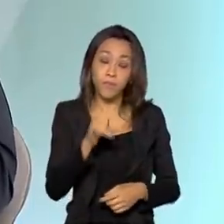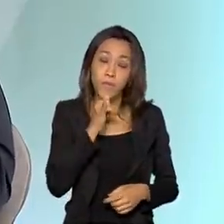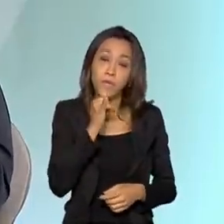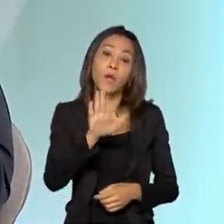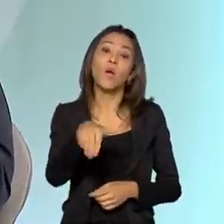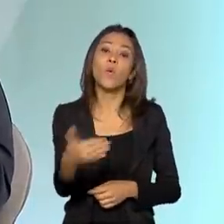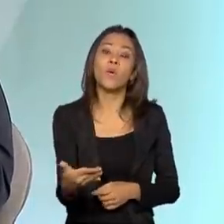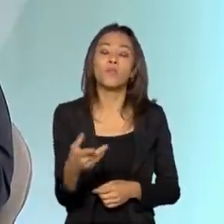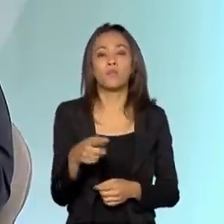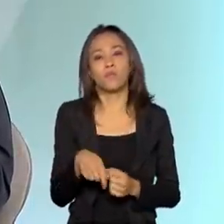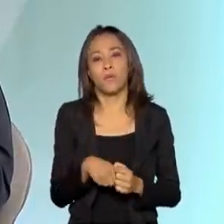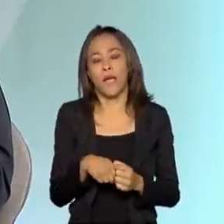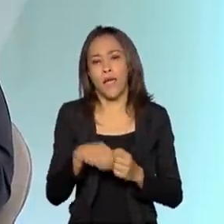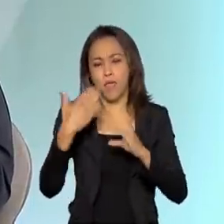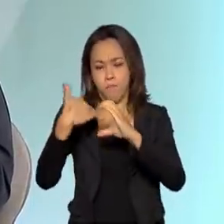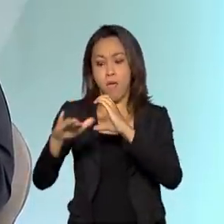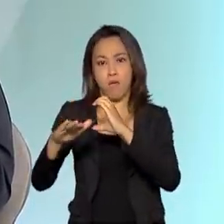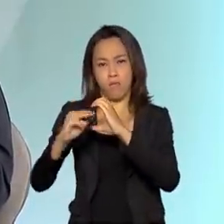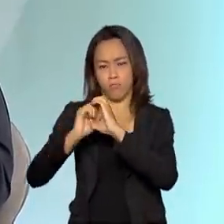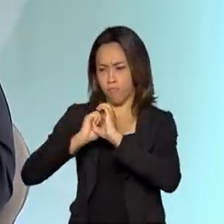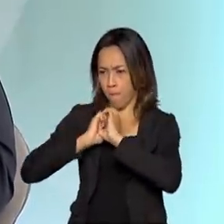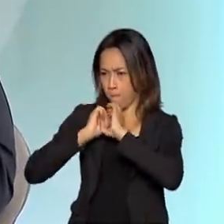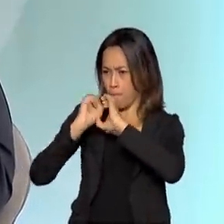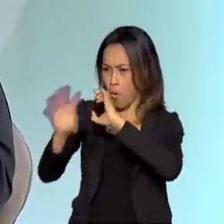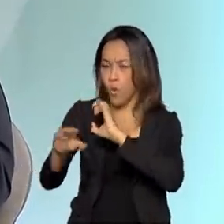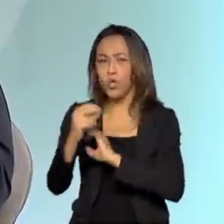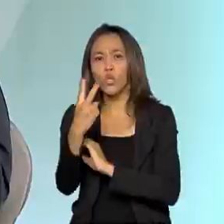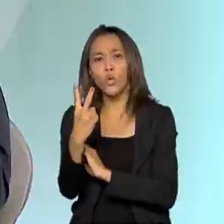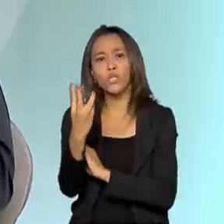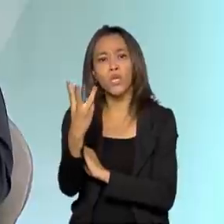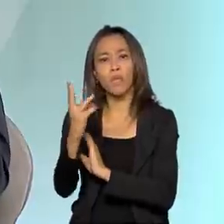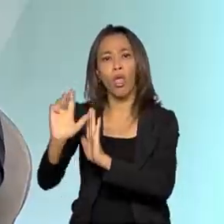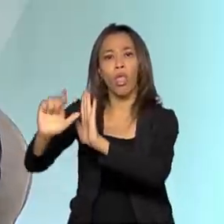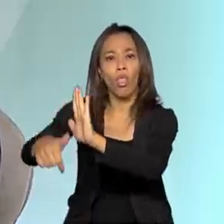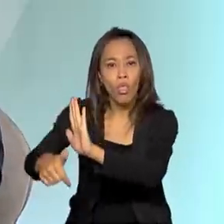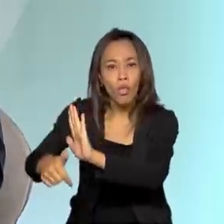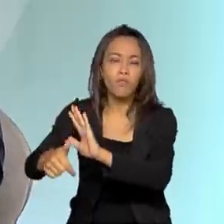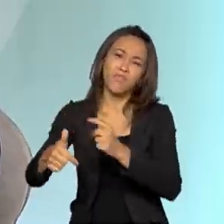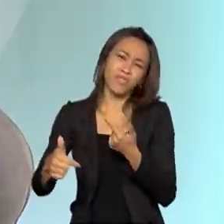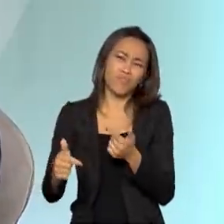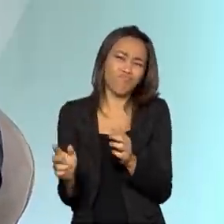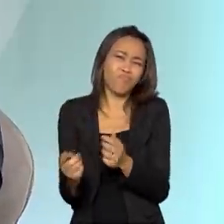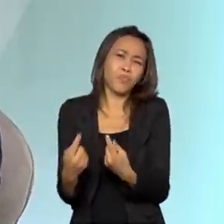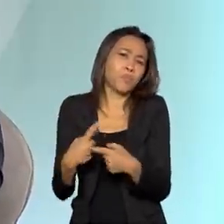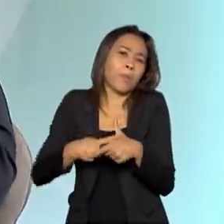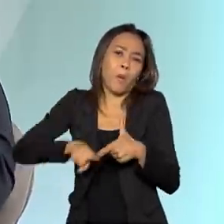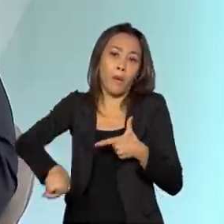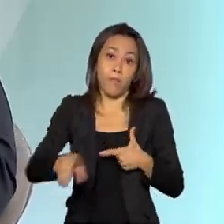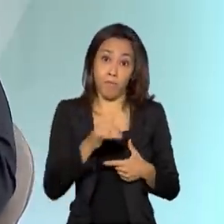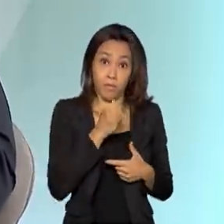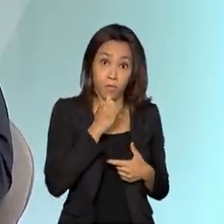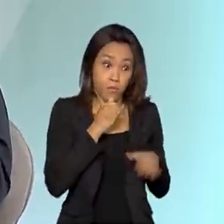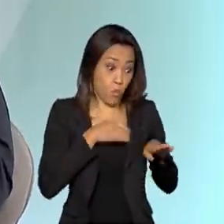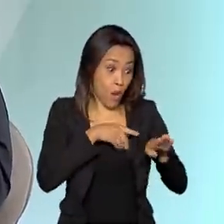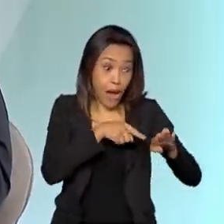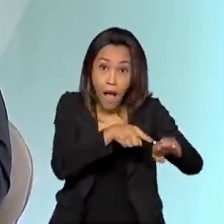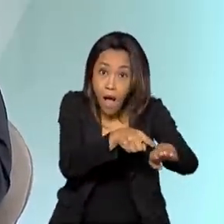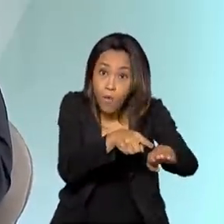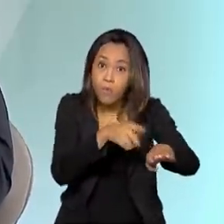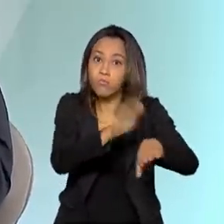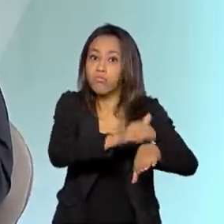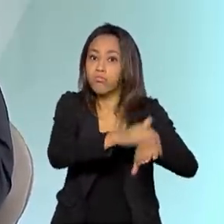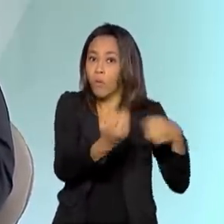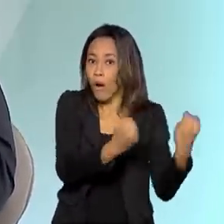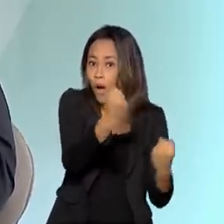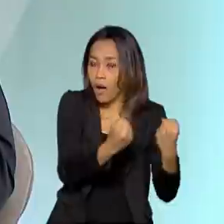envia um e-mail, por exemplo, se ele chegou dois ou três segundos depois, isso não faz tanta diferença. Mas, no caso de um carro autônomo, isso faz toda a diferença.